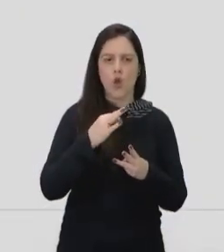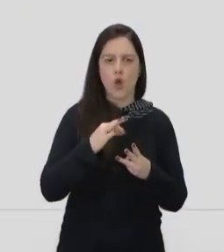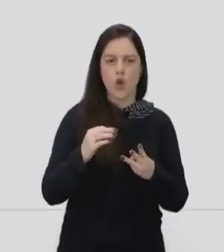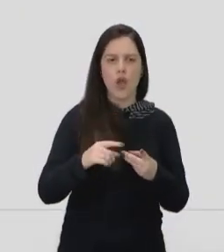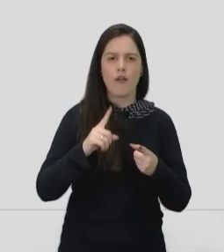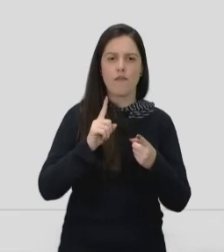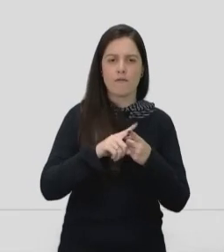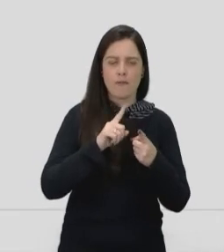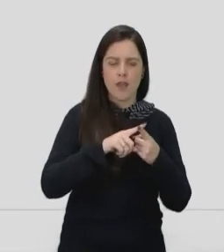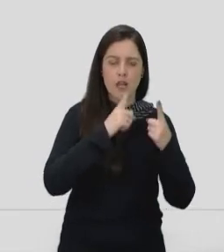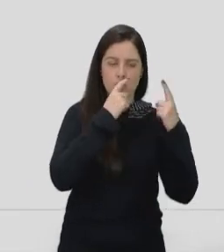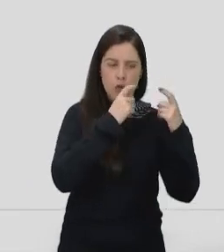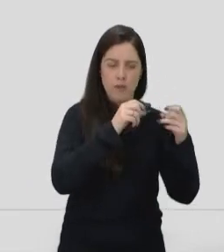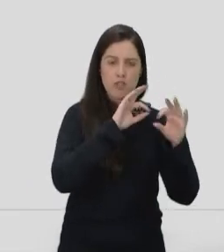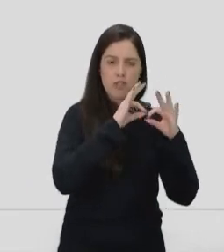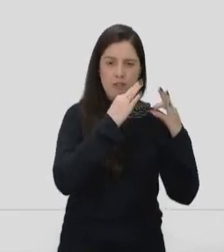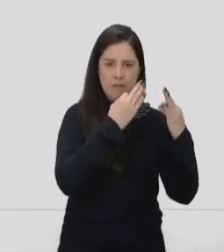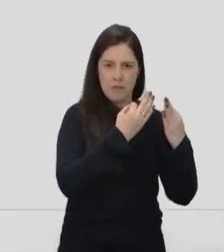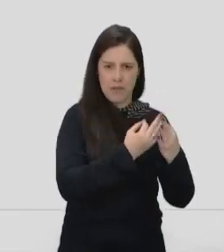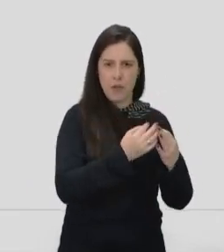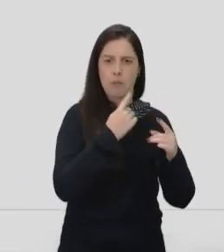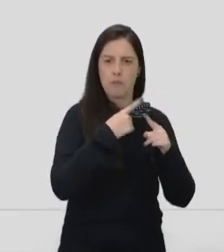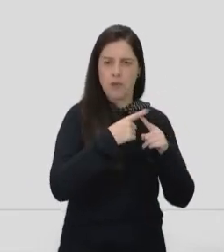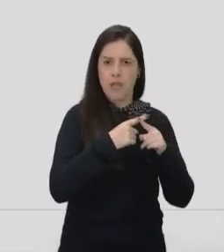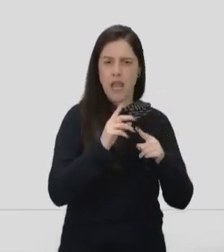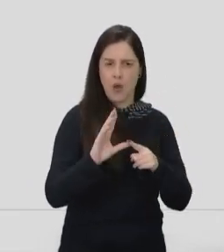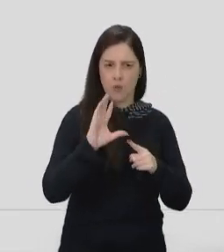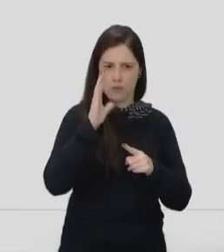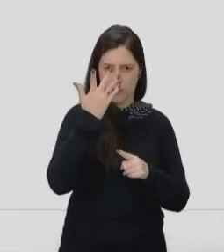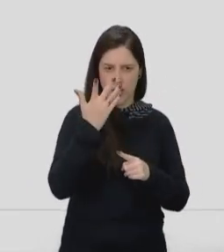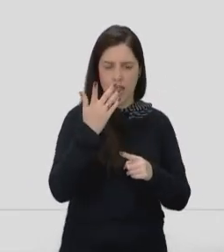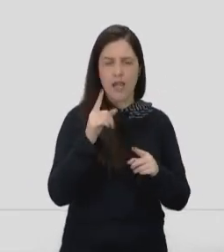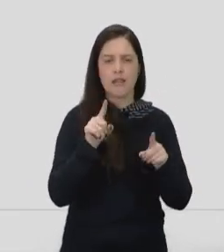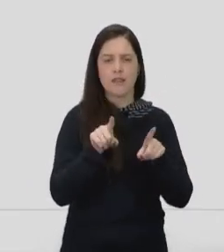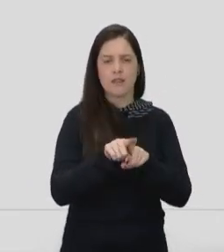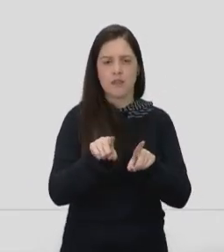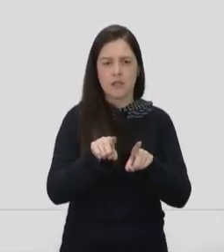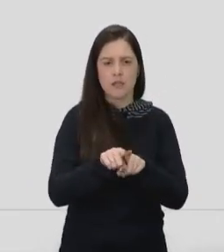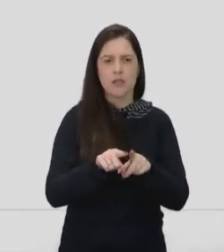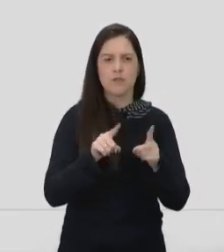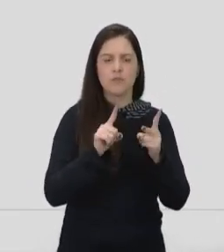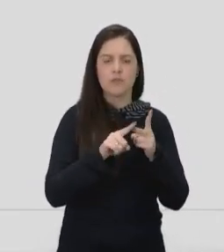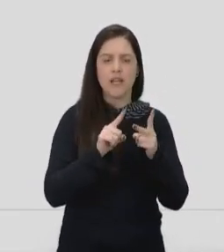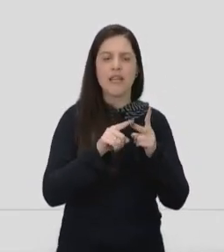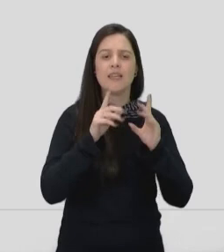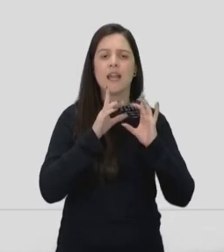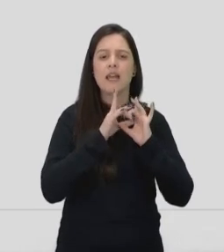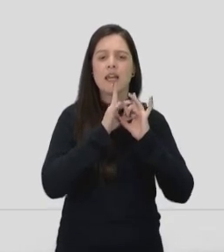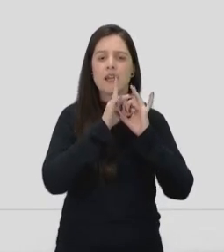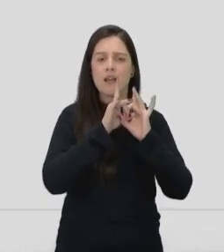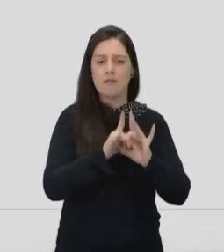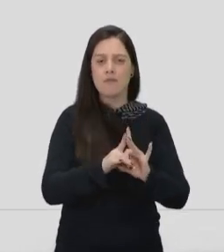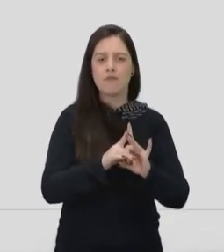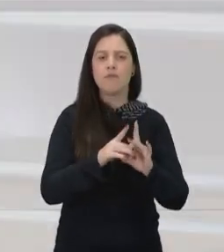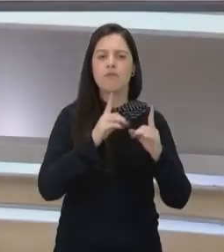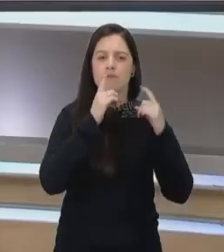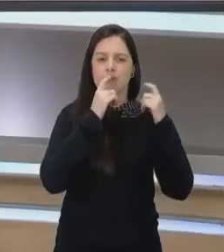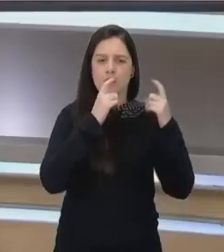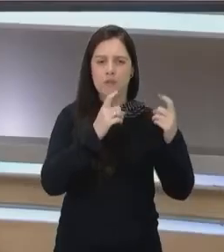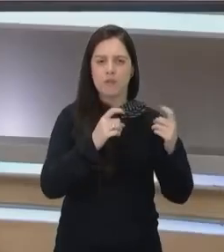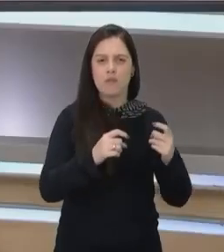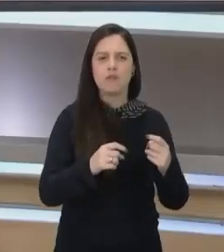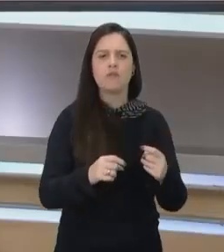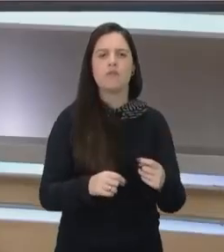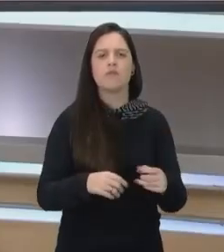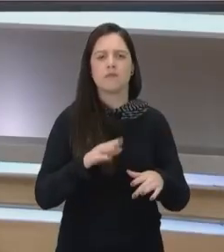violência doméstica e familiar e por que que ela acontece. Um pouquinho da ligação da violência e o